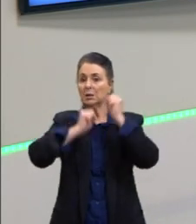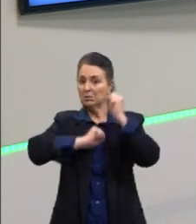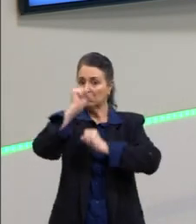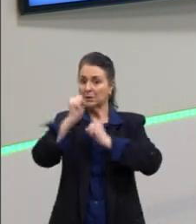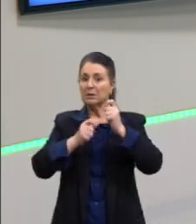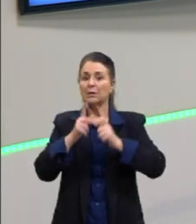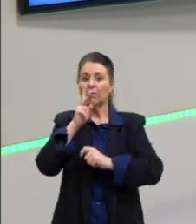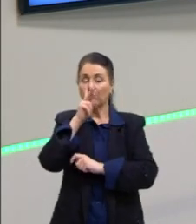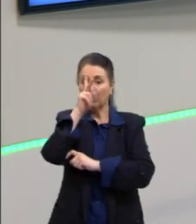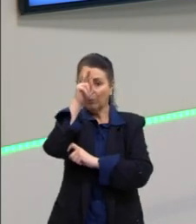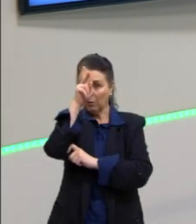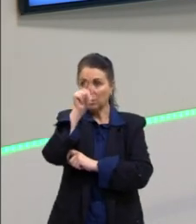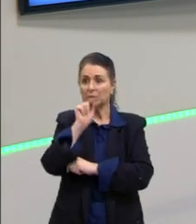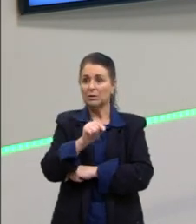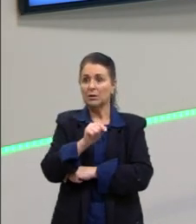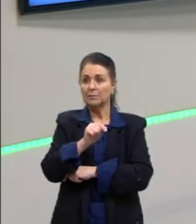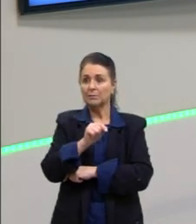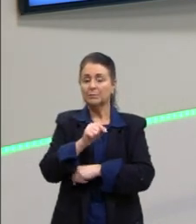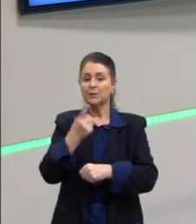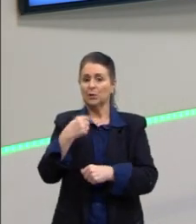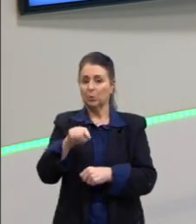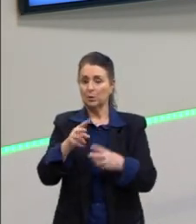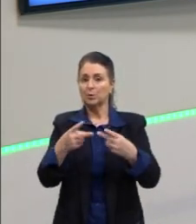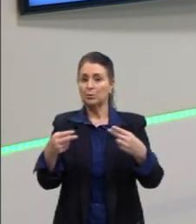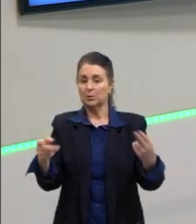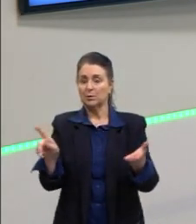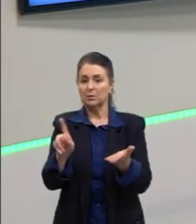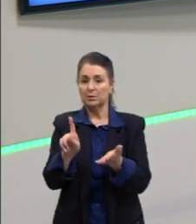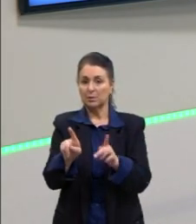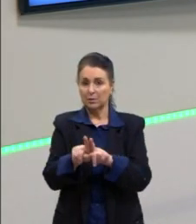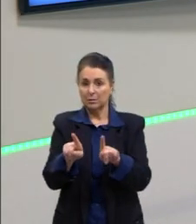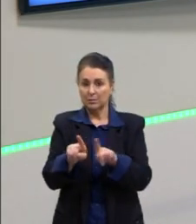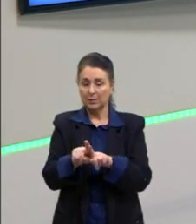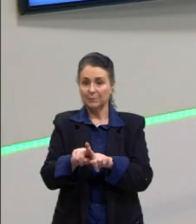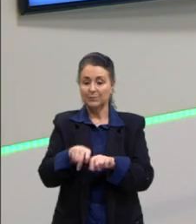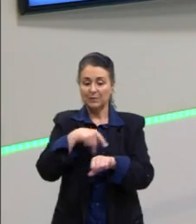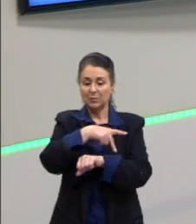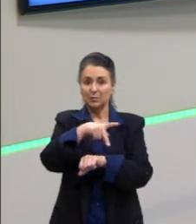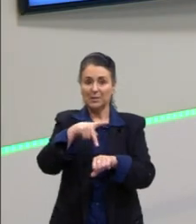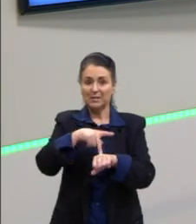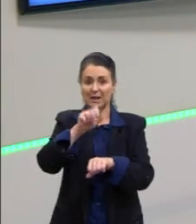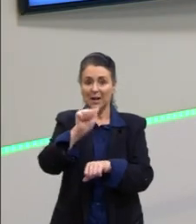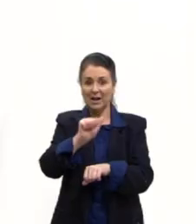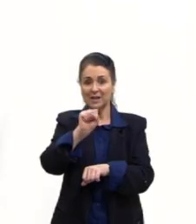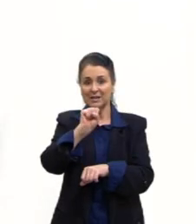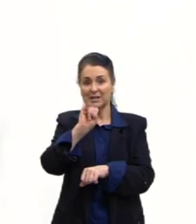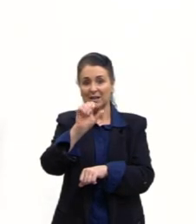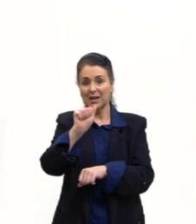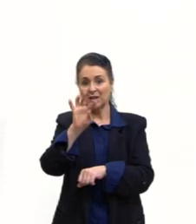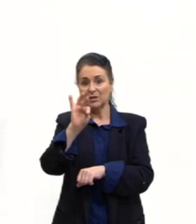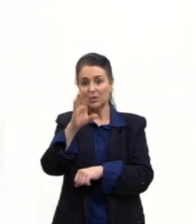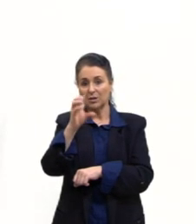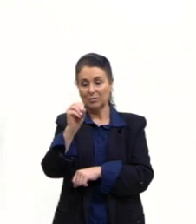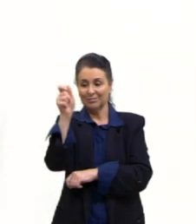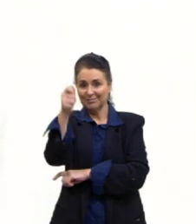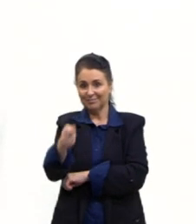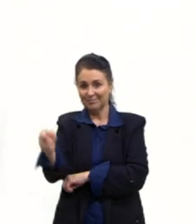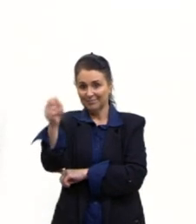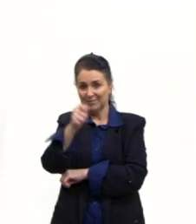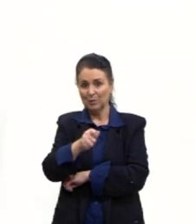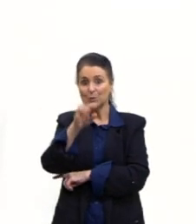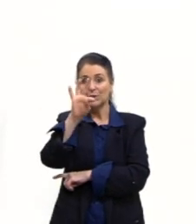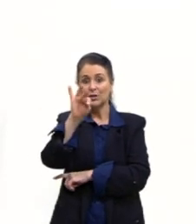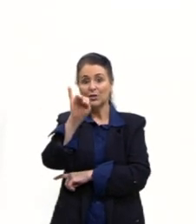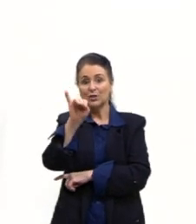fortes, Caso da Hyundai, entre outras, tá? Então, esses são os países asiáticos. eles começam, os tigres